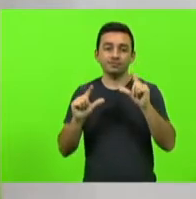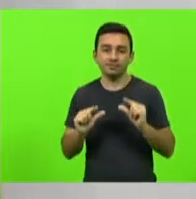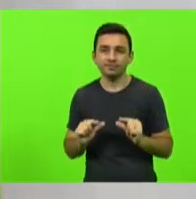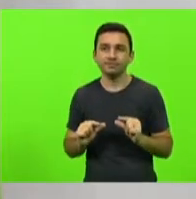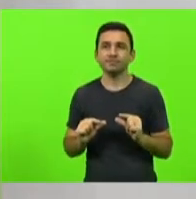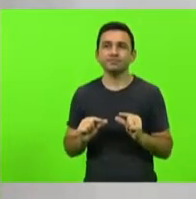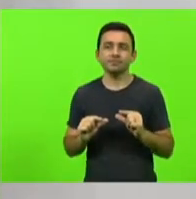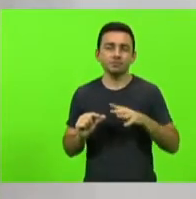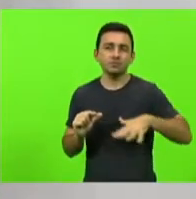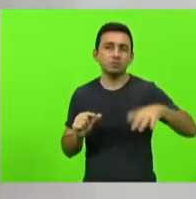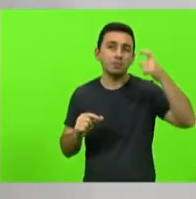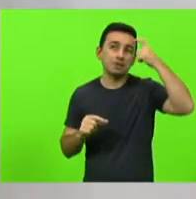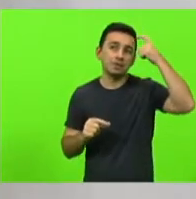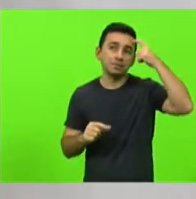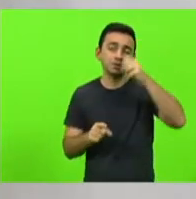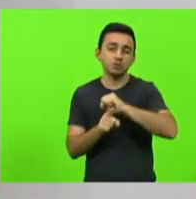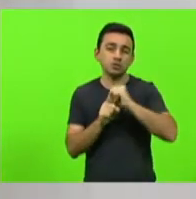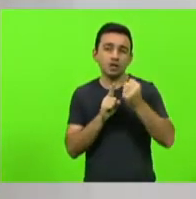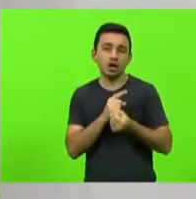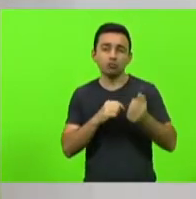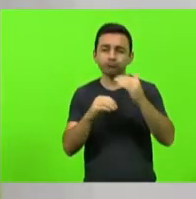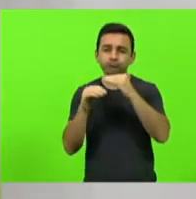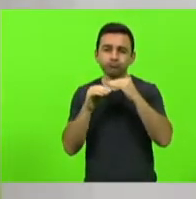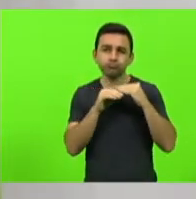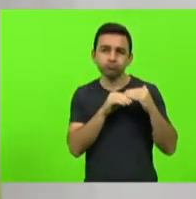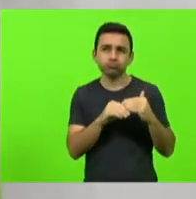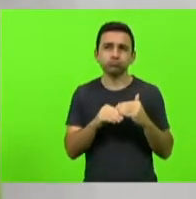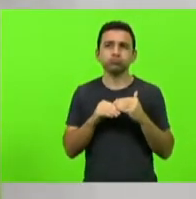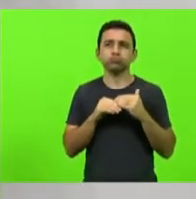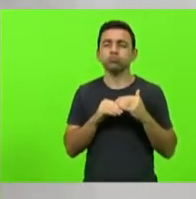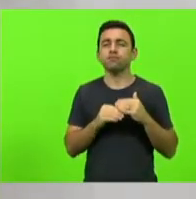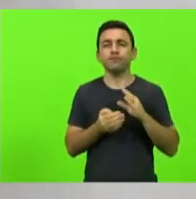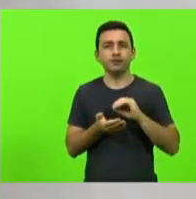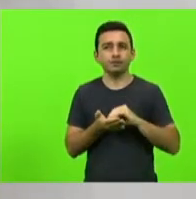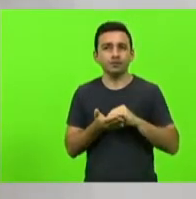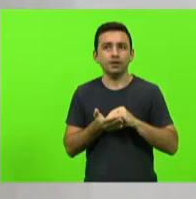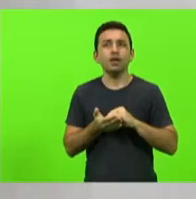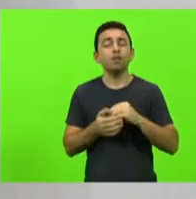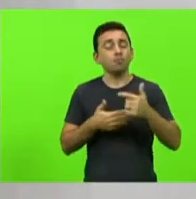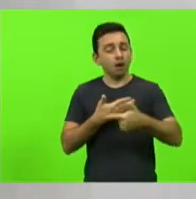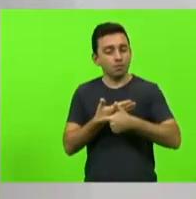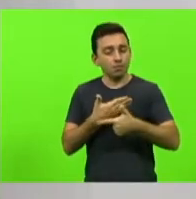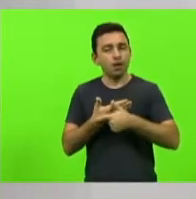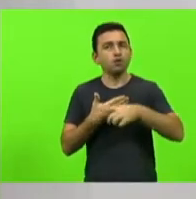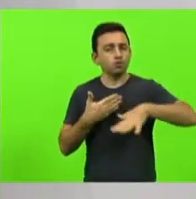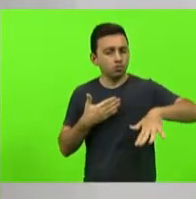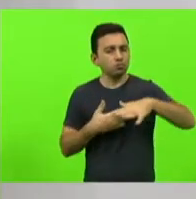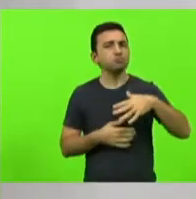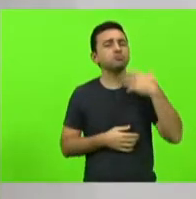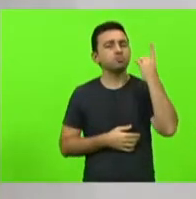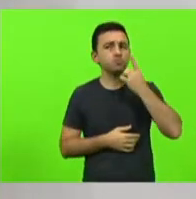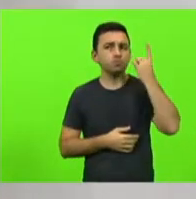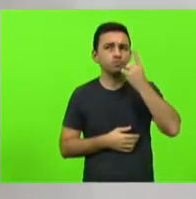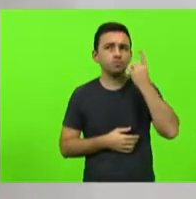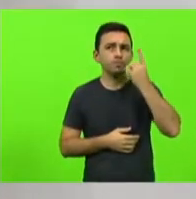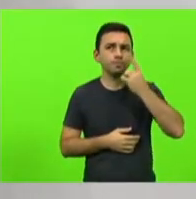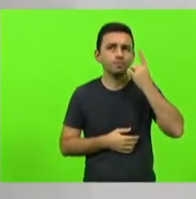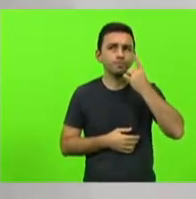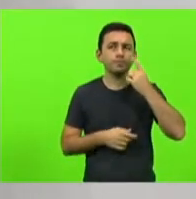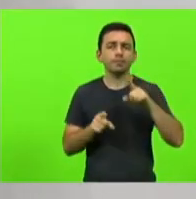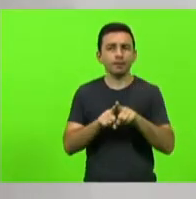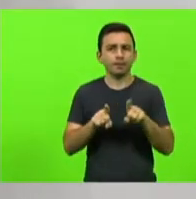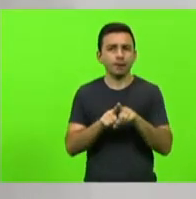pensamento social coletivo que as unifique é nosso papel aqui como parlamentares e dirigentes